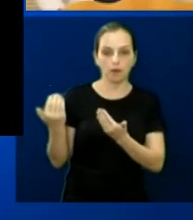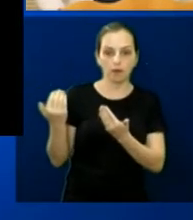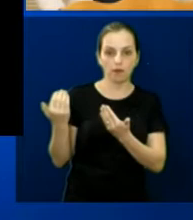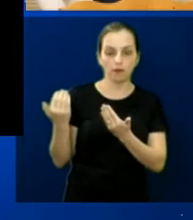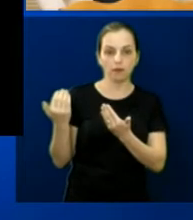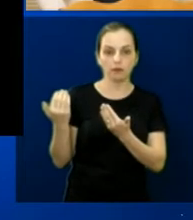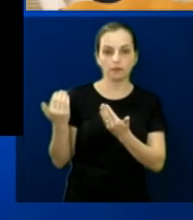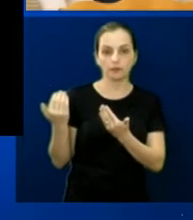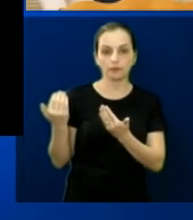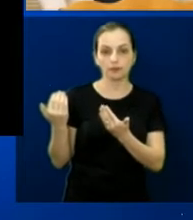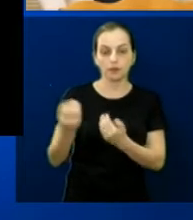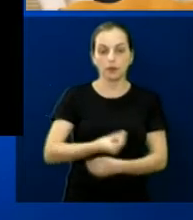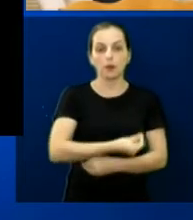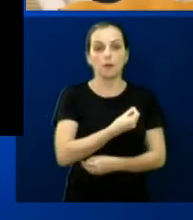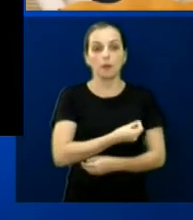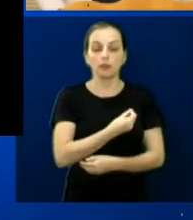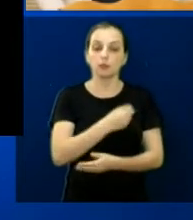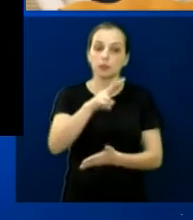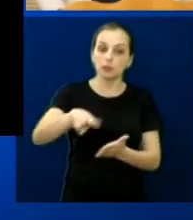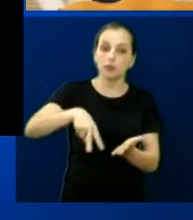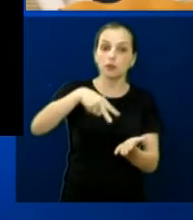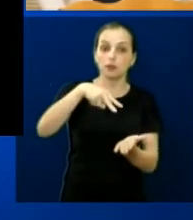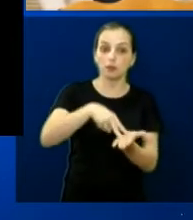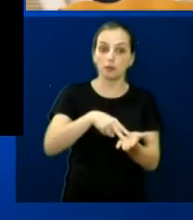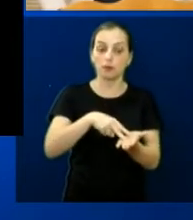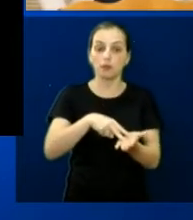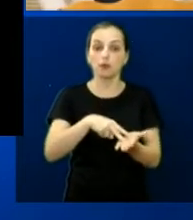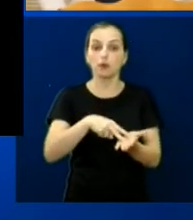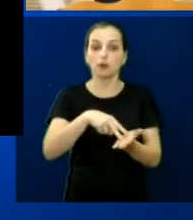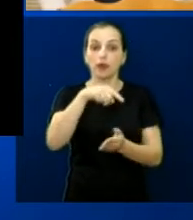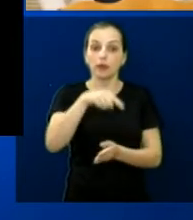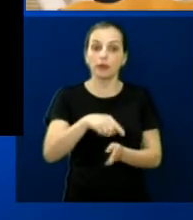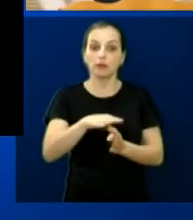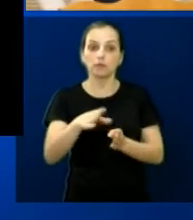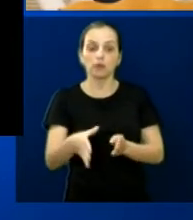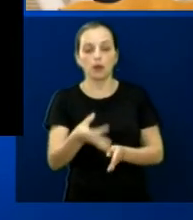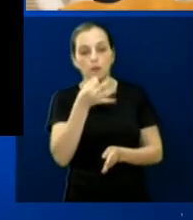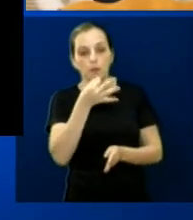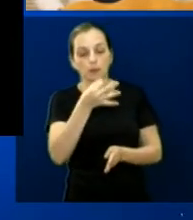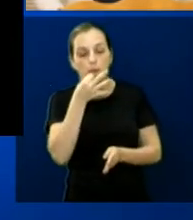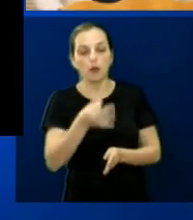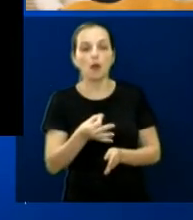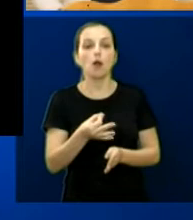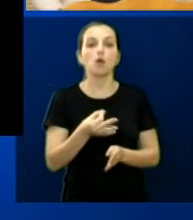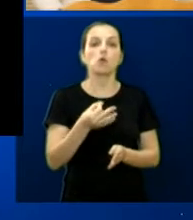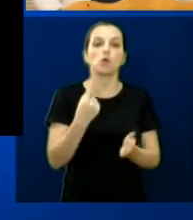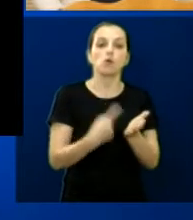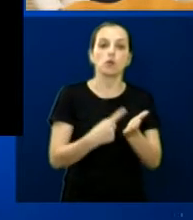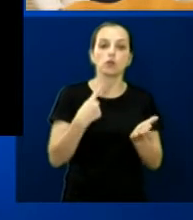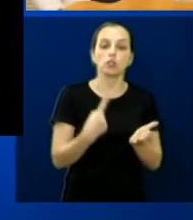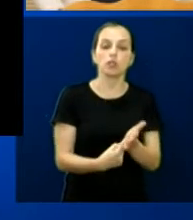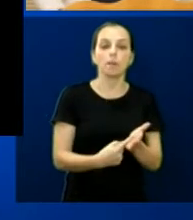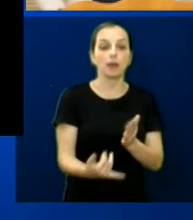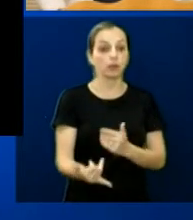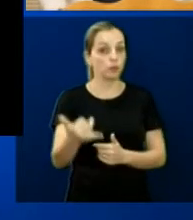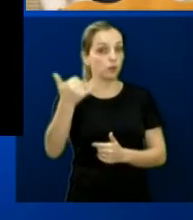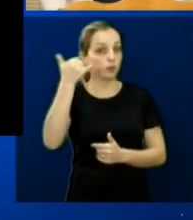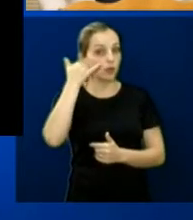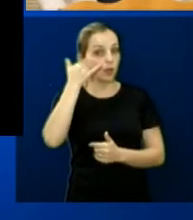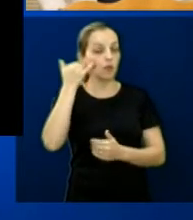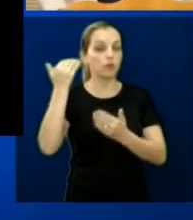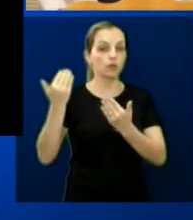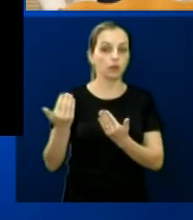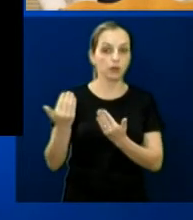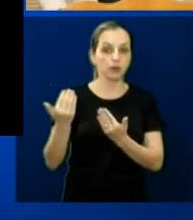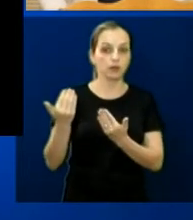a nossa indicação da semana passada sobre a proposta de consultas médicas por telefone, agendamento nas UPAs e